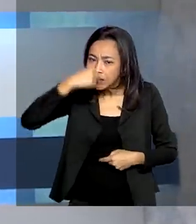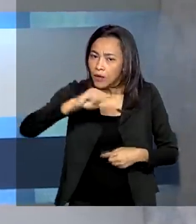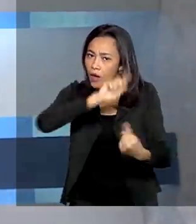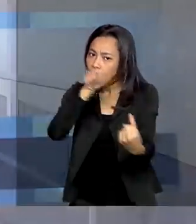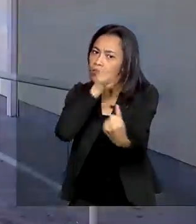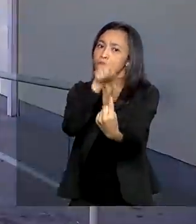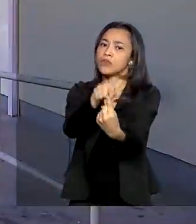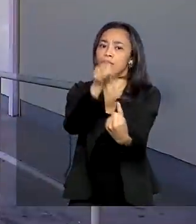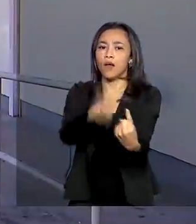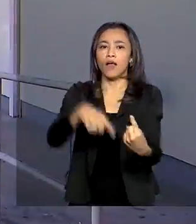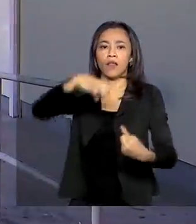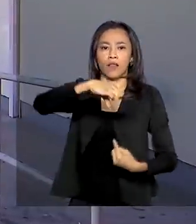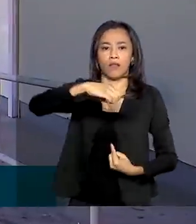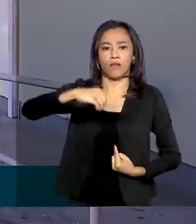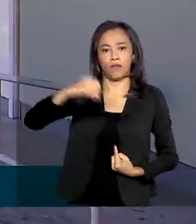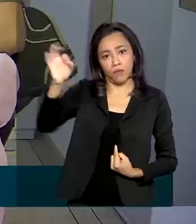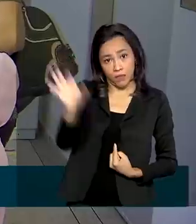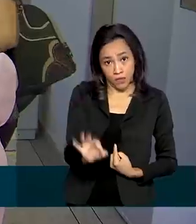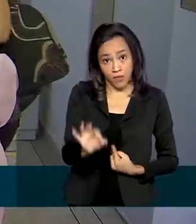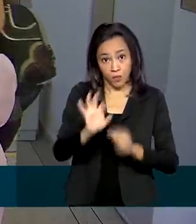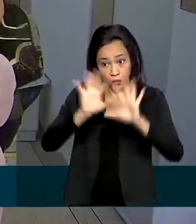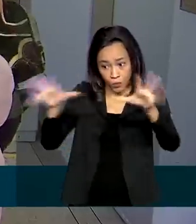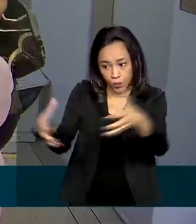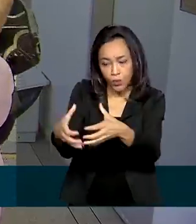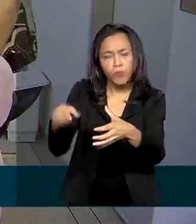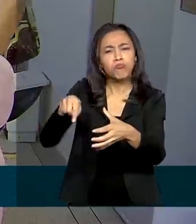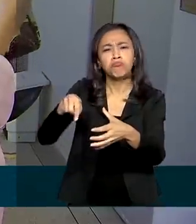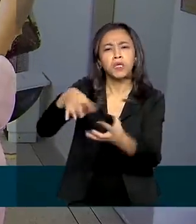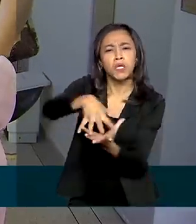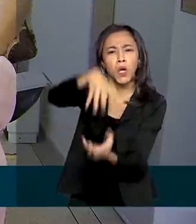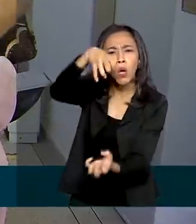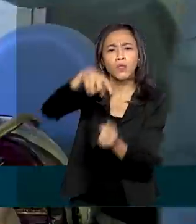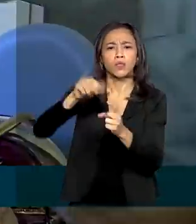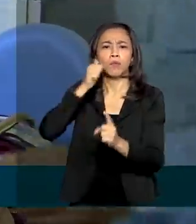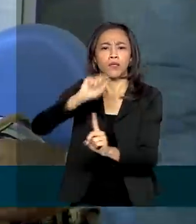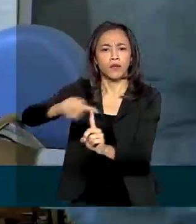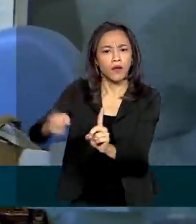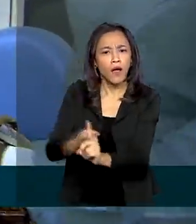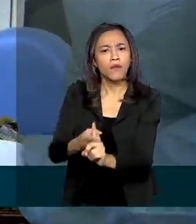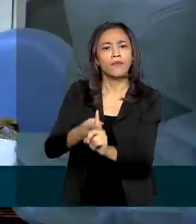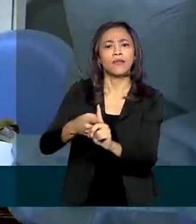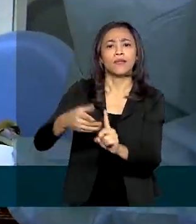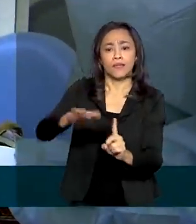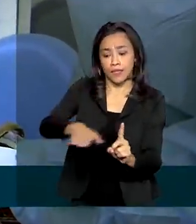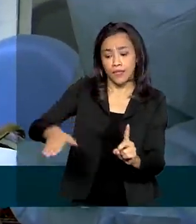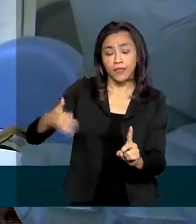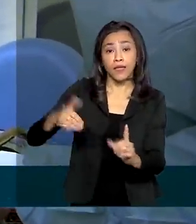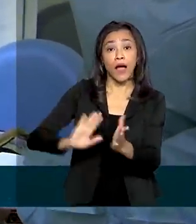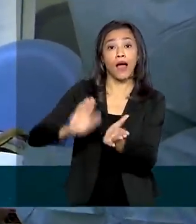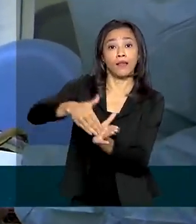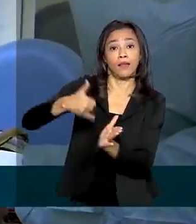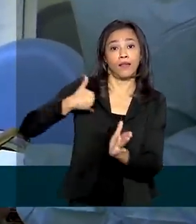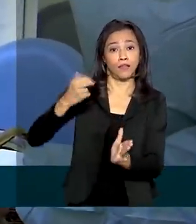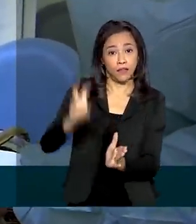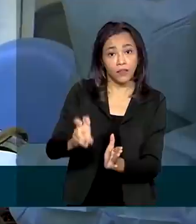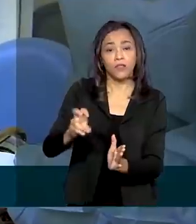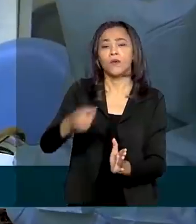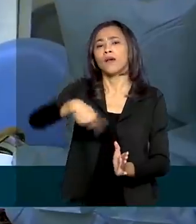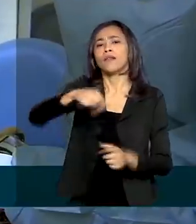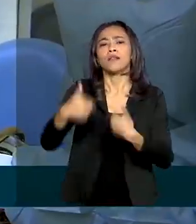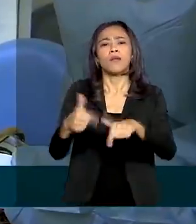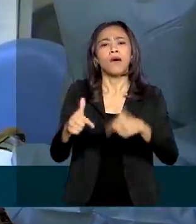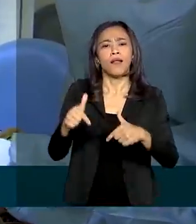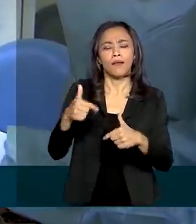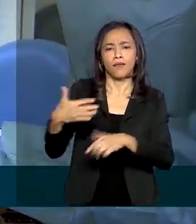alcançar 90% do público, que inclui idosos, gestantes, crianças até 5 anos, trabalhadores das áreas de